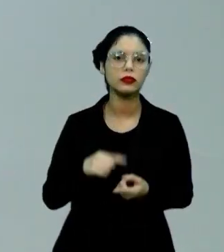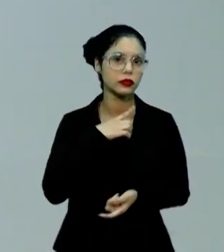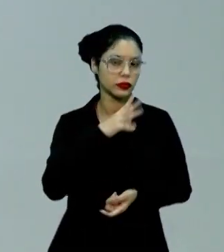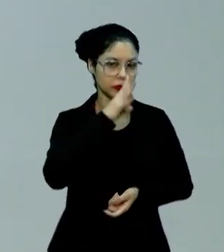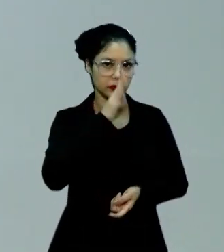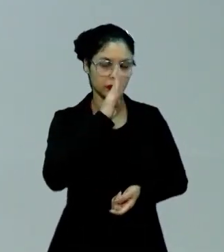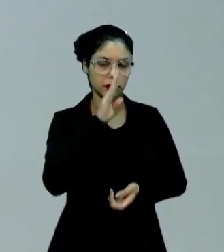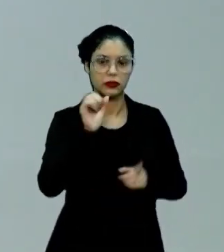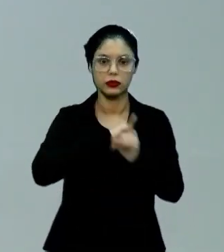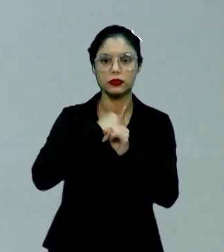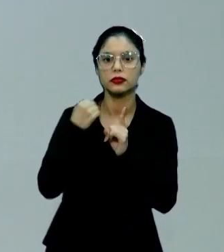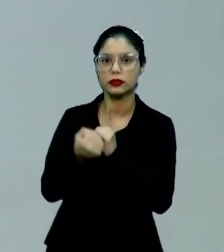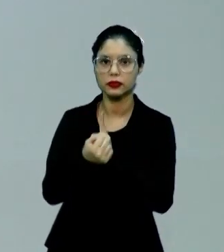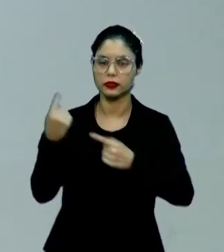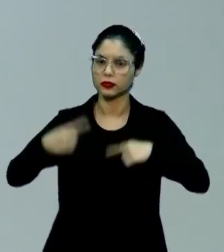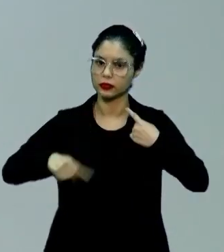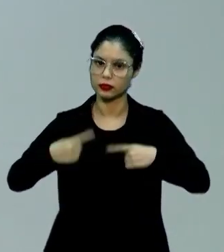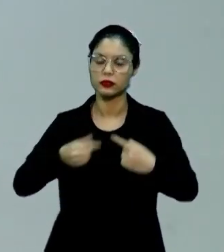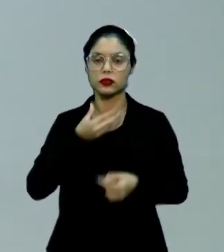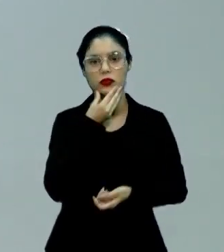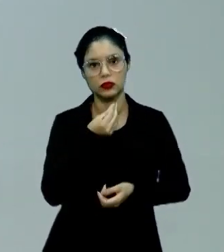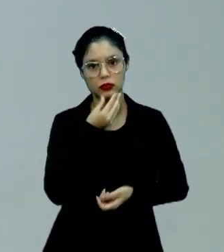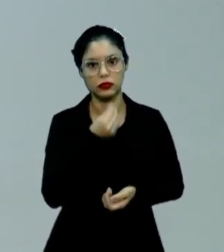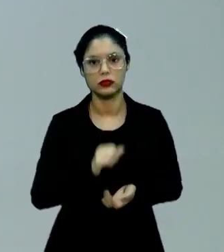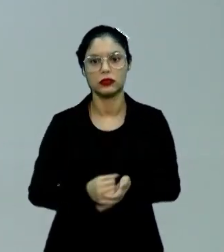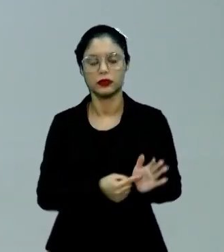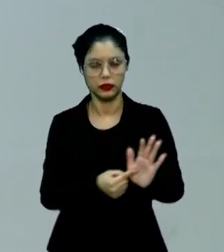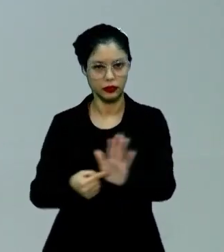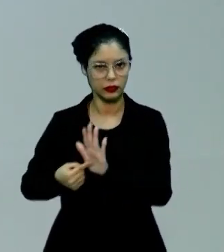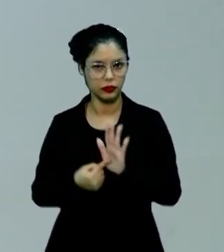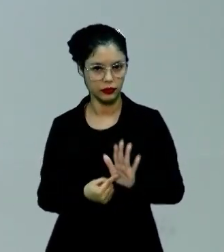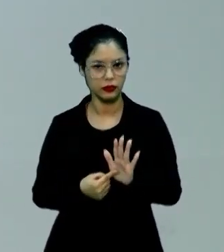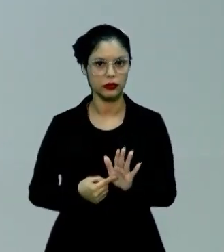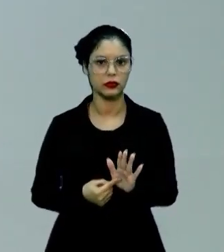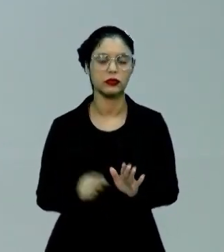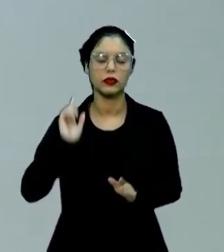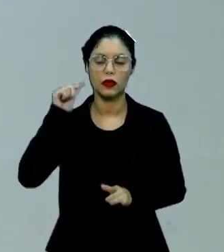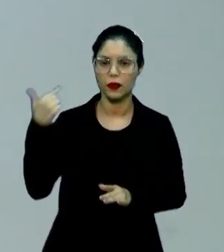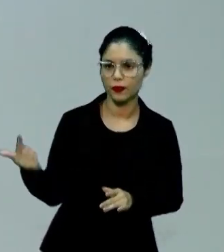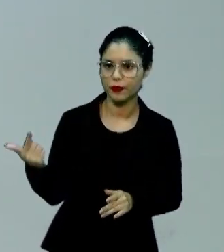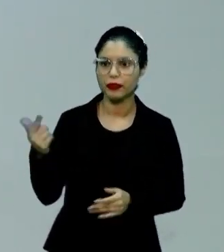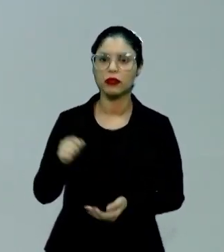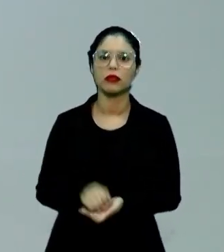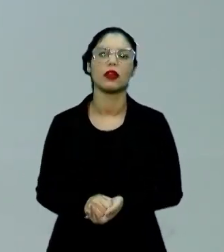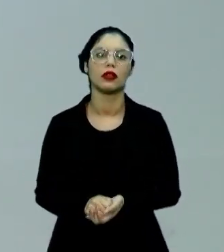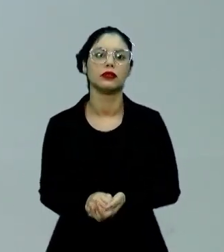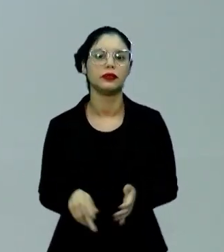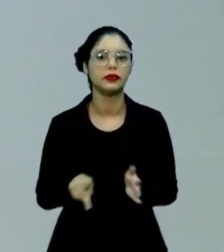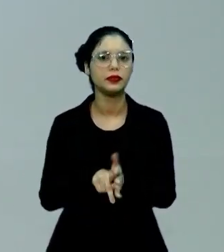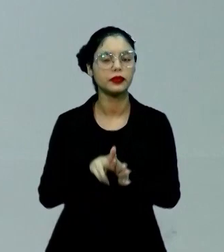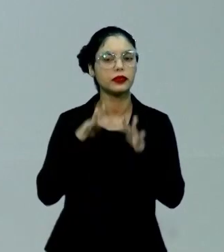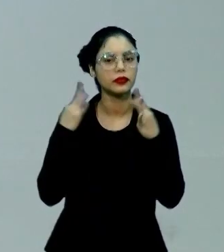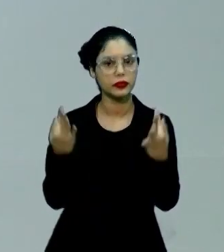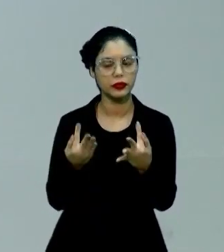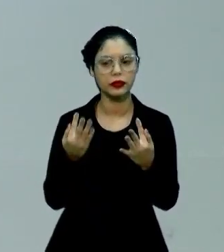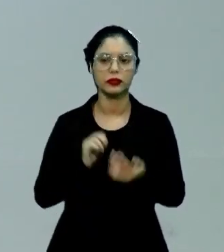crítica social política em que o homem se mostra de uma forma e age de outra ali no seu seio familiar.